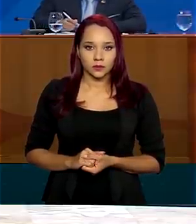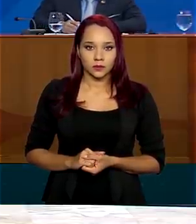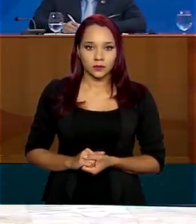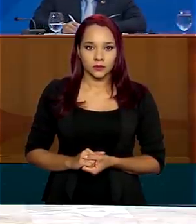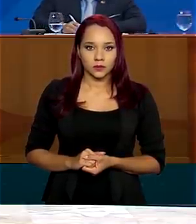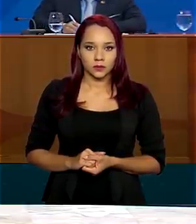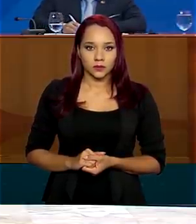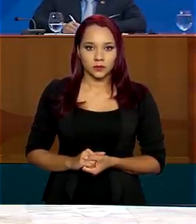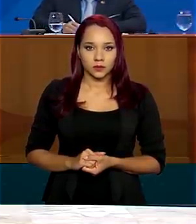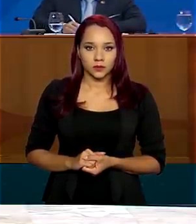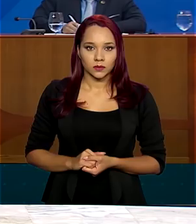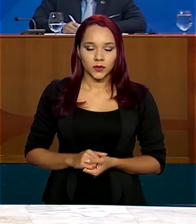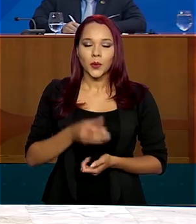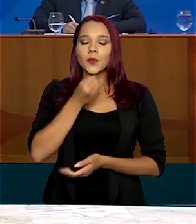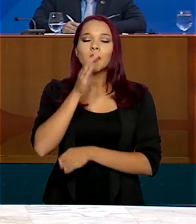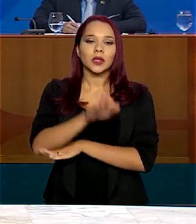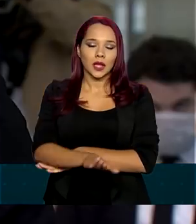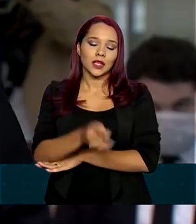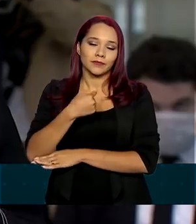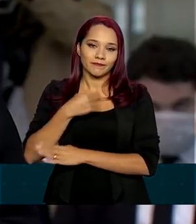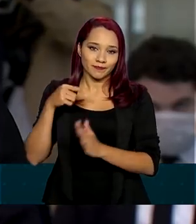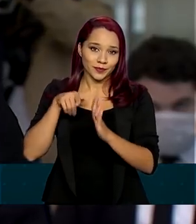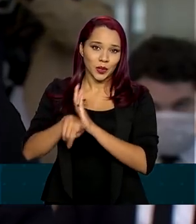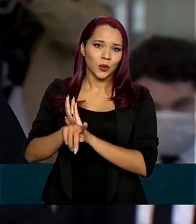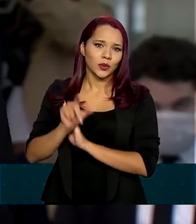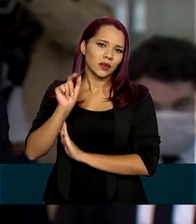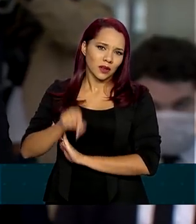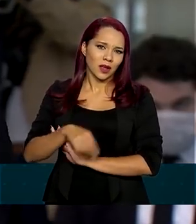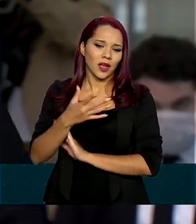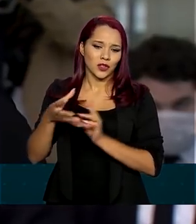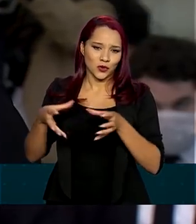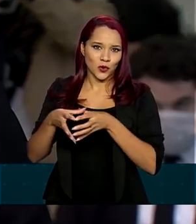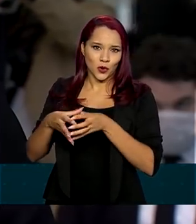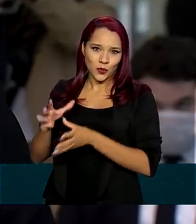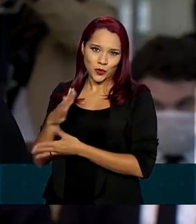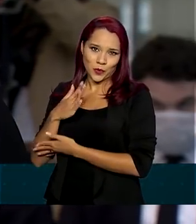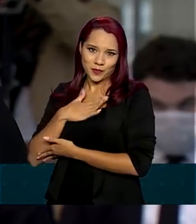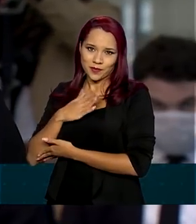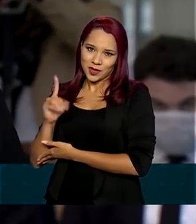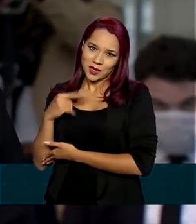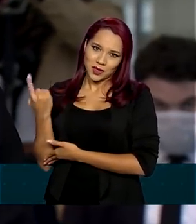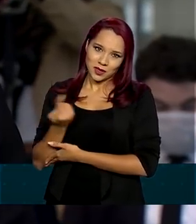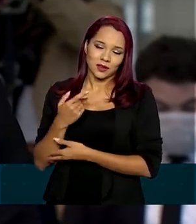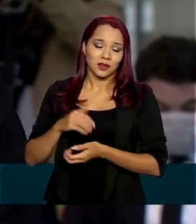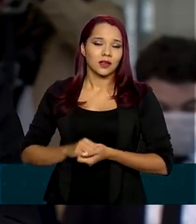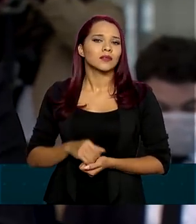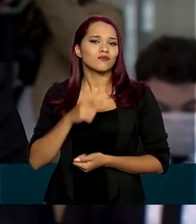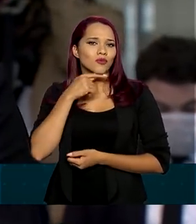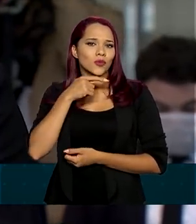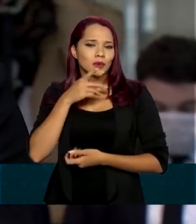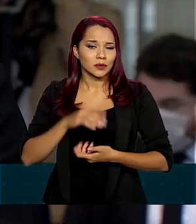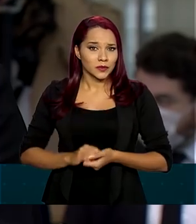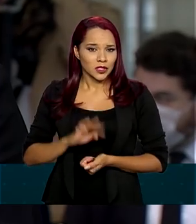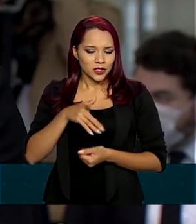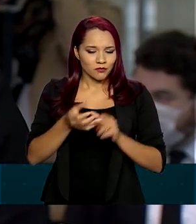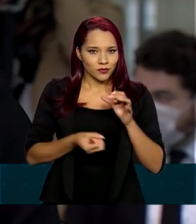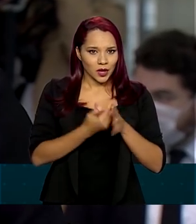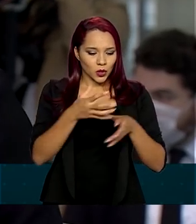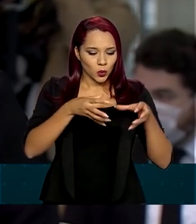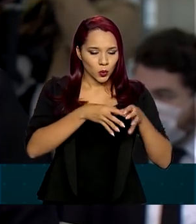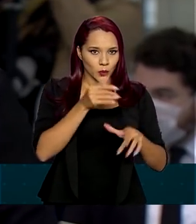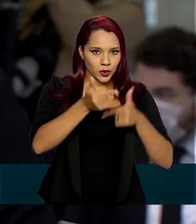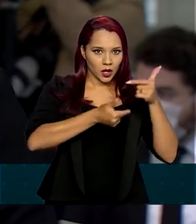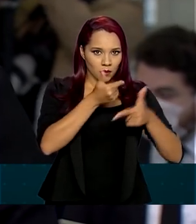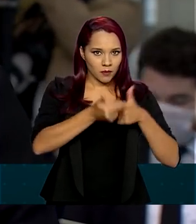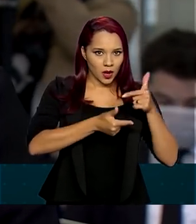Olá, boa tarde. Na verdade, a minha pergunta é uma pergunta de equipe minha com a Adélis Ortiz, da TV Globo. A dúvida é que foi criado o grupo de trabalho de